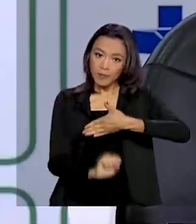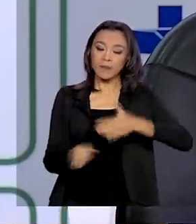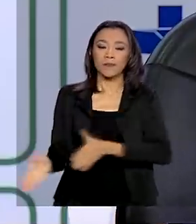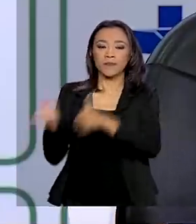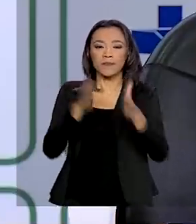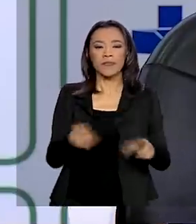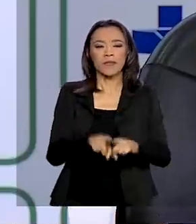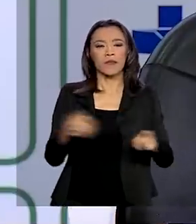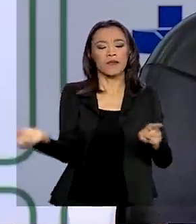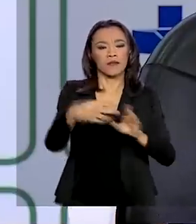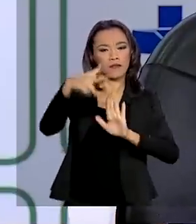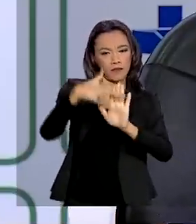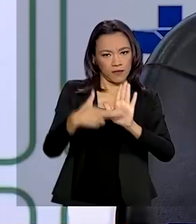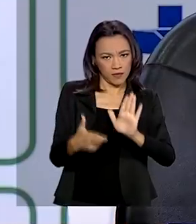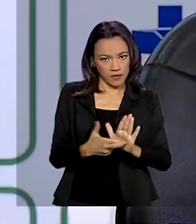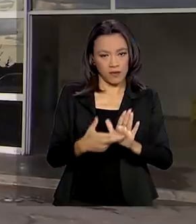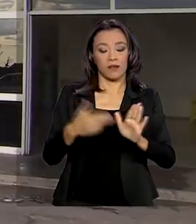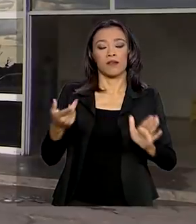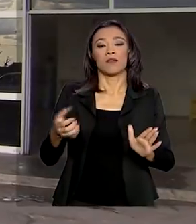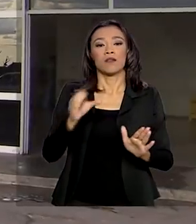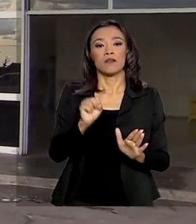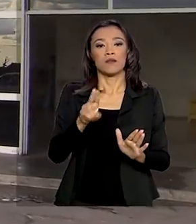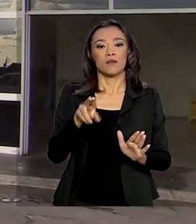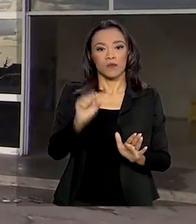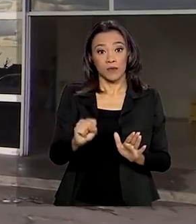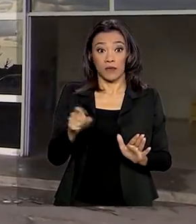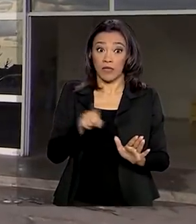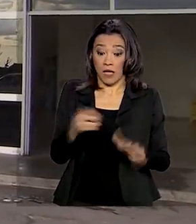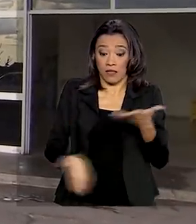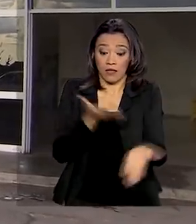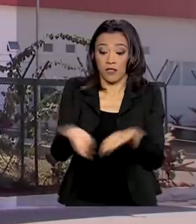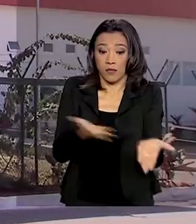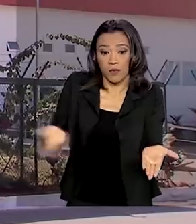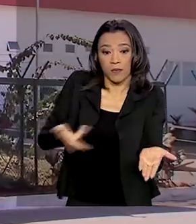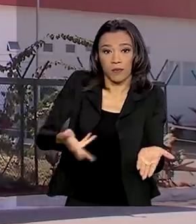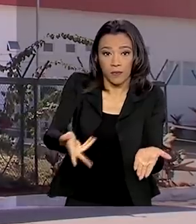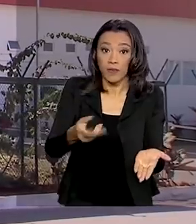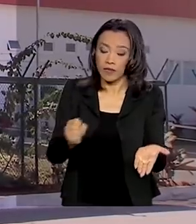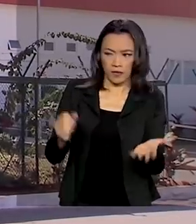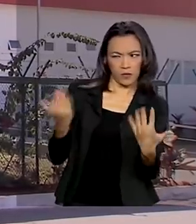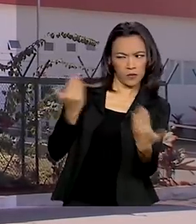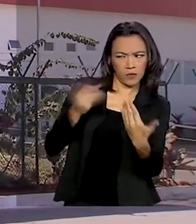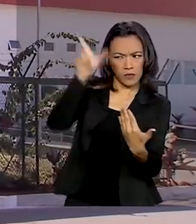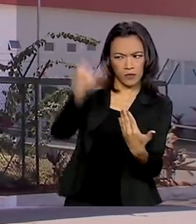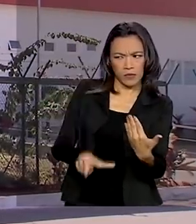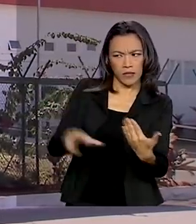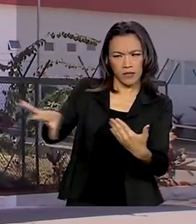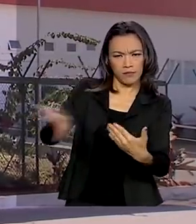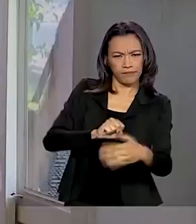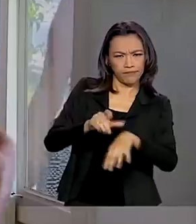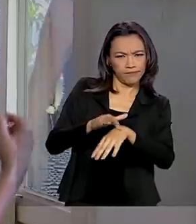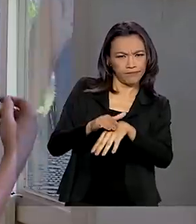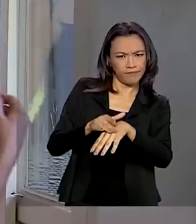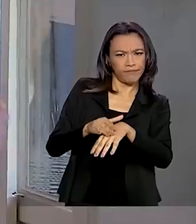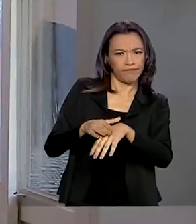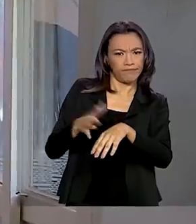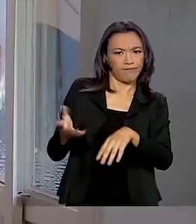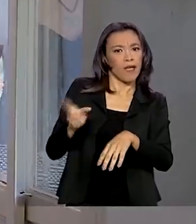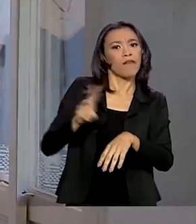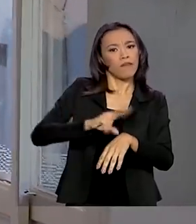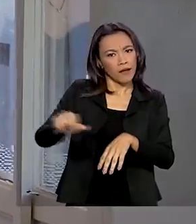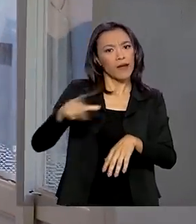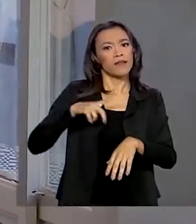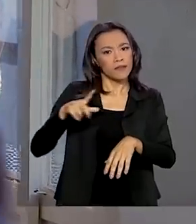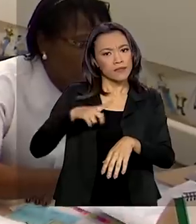novo protocolo do SUS que agiliza atendimento em casos suspeitos do coronavírus será implantado em regiões que já tem